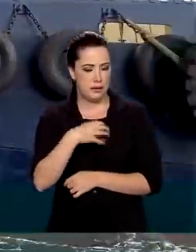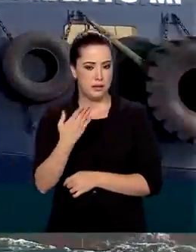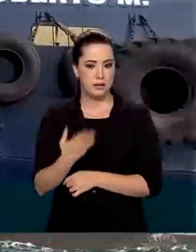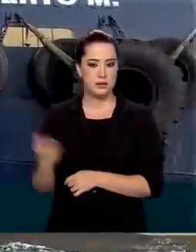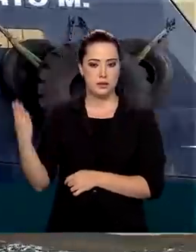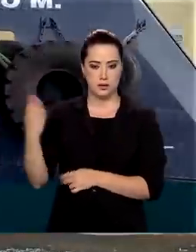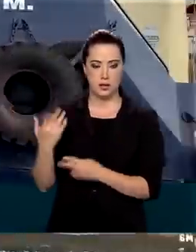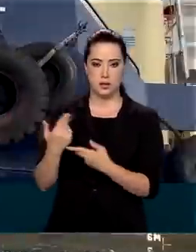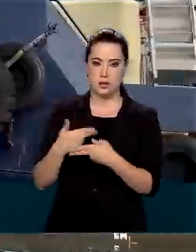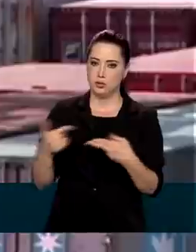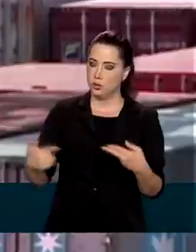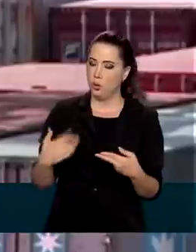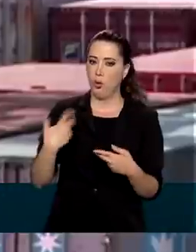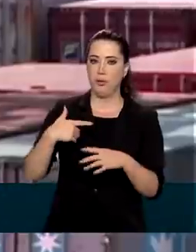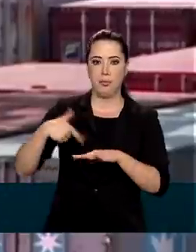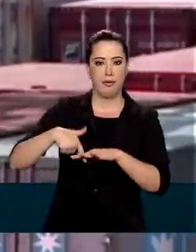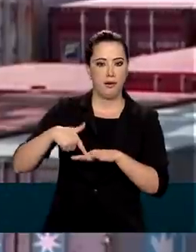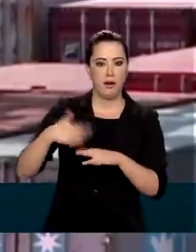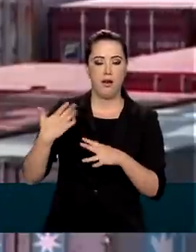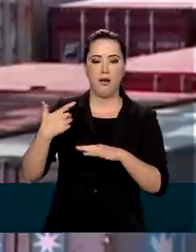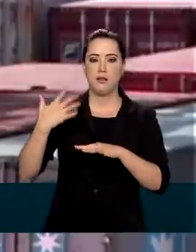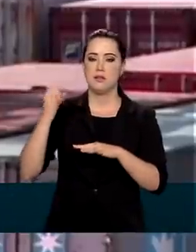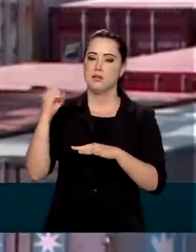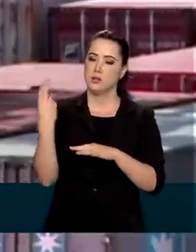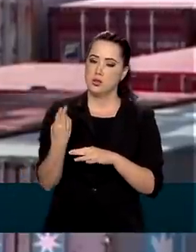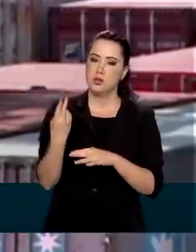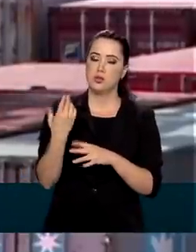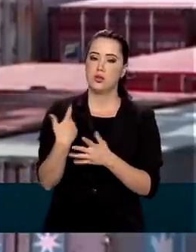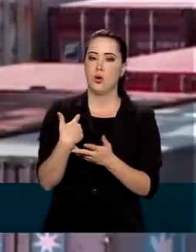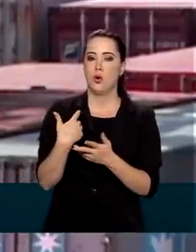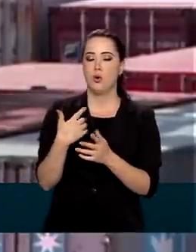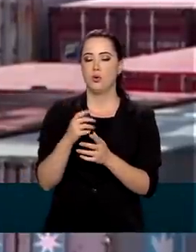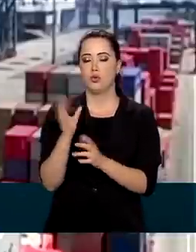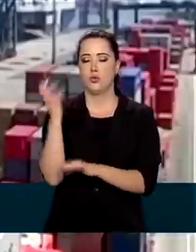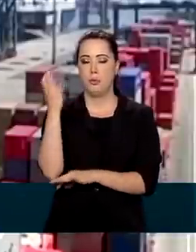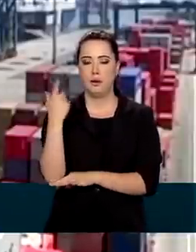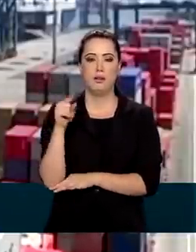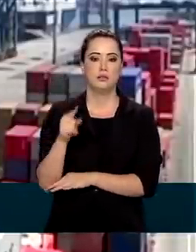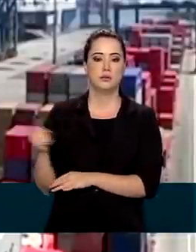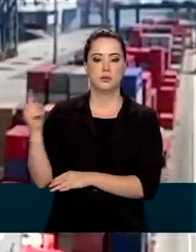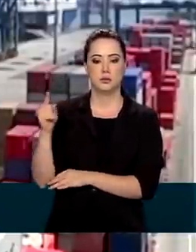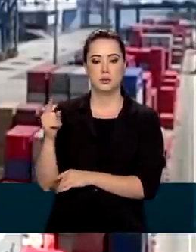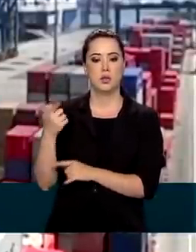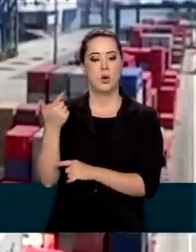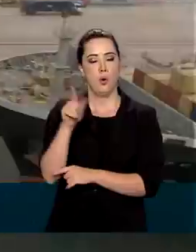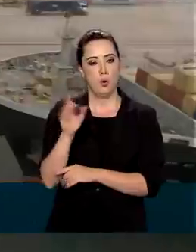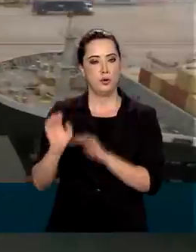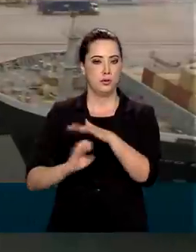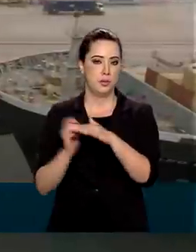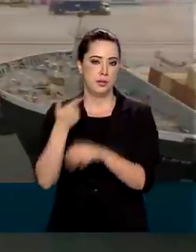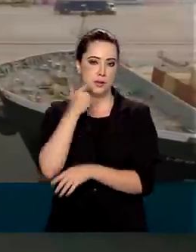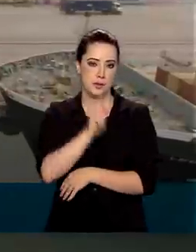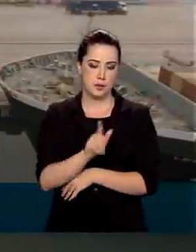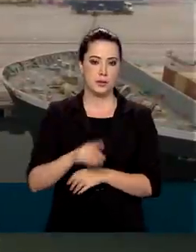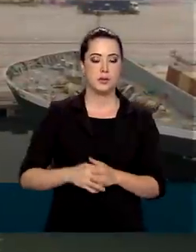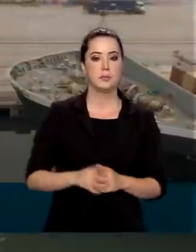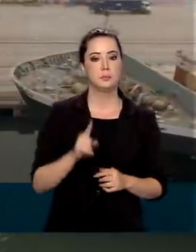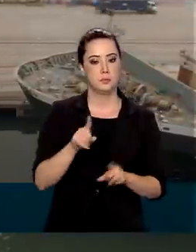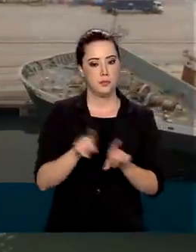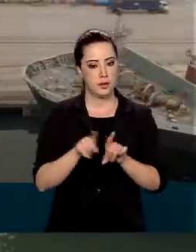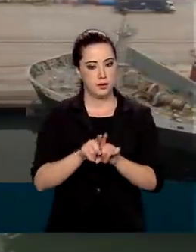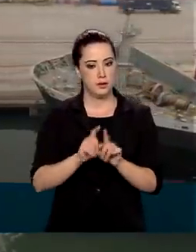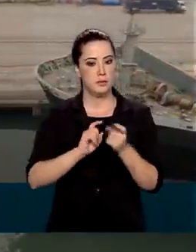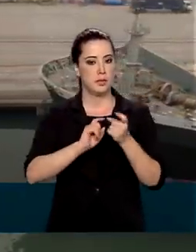granéis sólidos minerais e o de granéis sólidos vegetais ficaram com a empresa CS Brasil. E a Ascensos